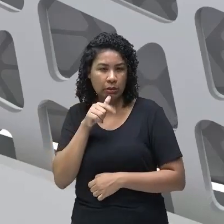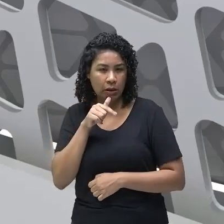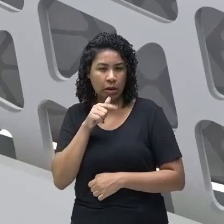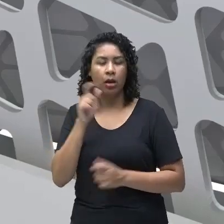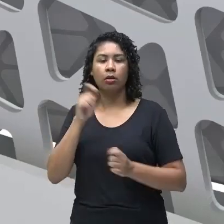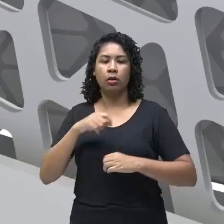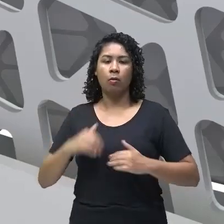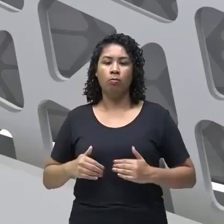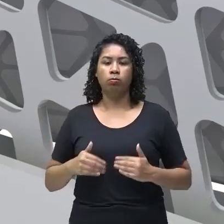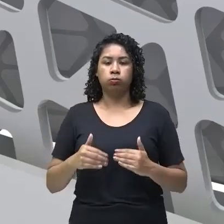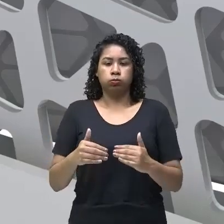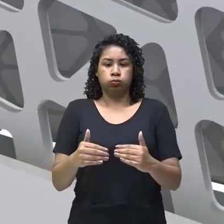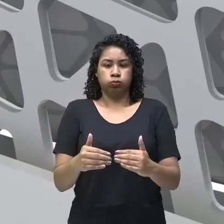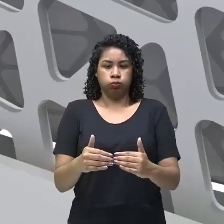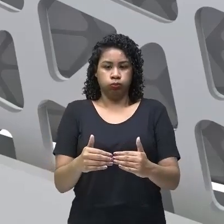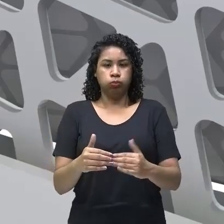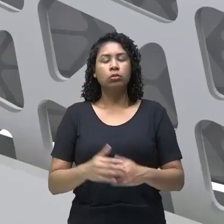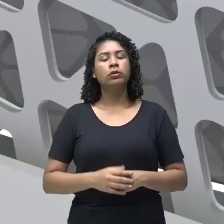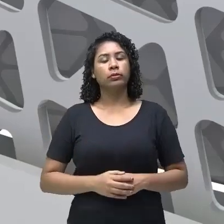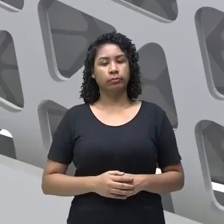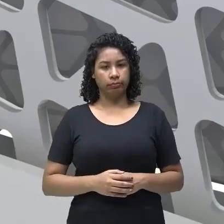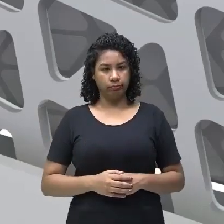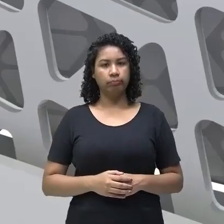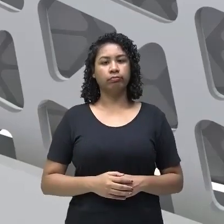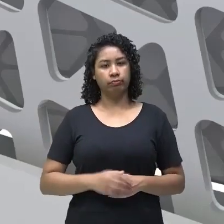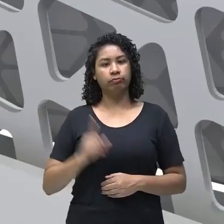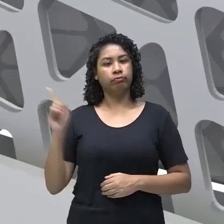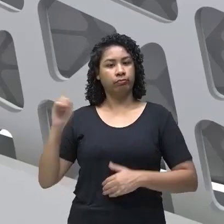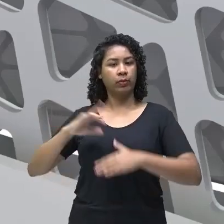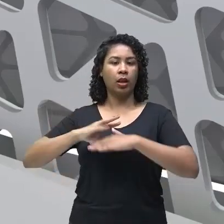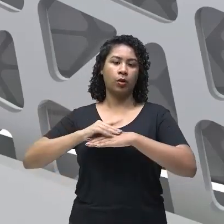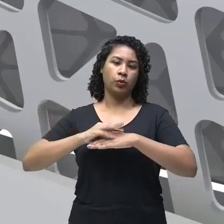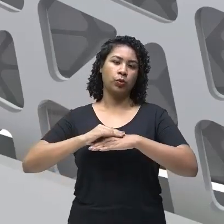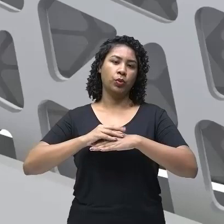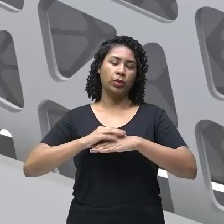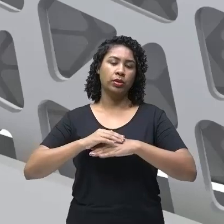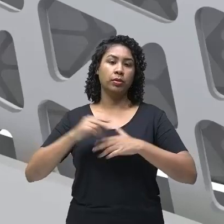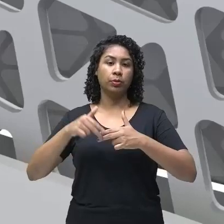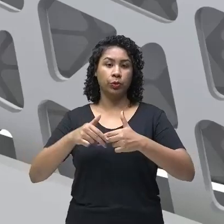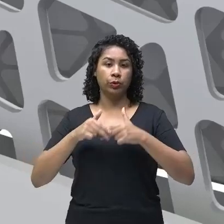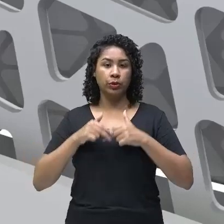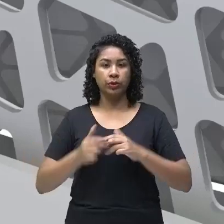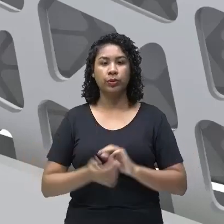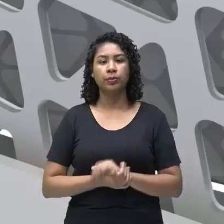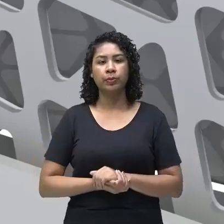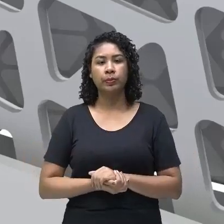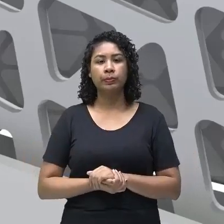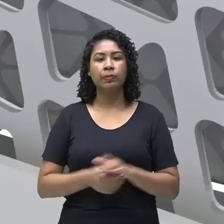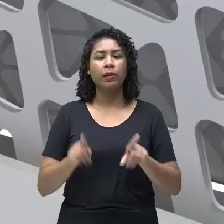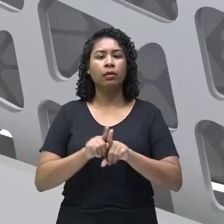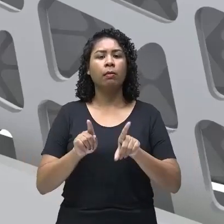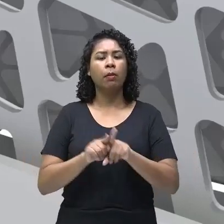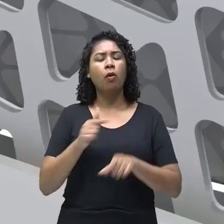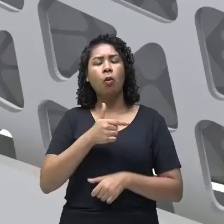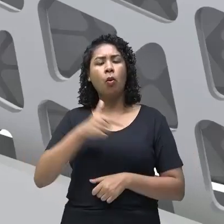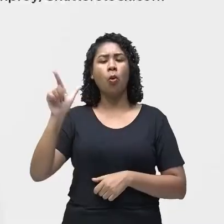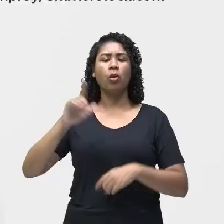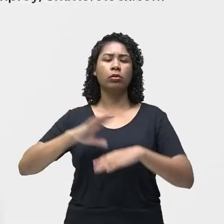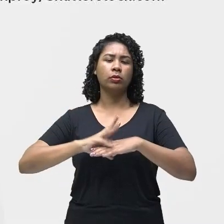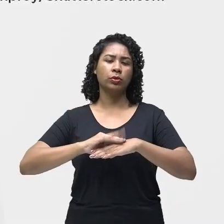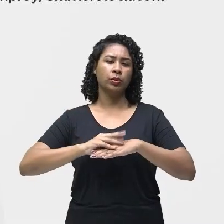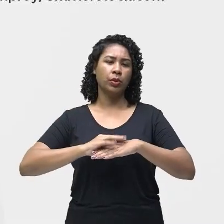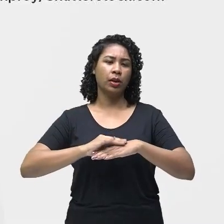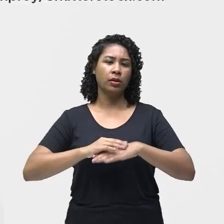barriga. A pessoa fica com barrigão. Essa doença é causada também por vetores. E a gente trouxe uma outra doença pra